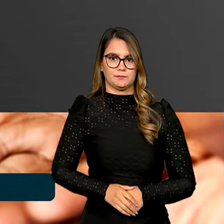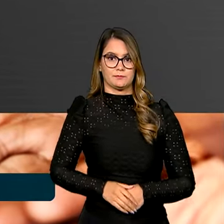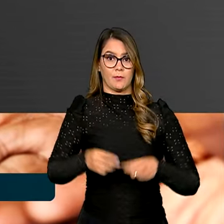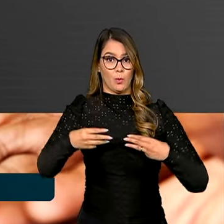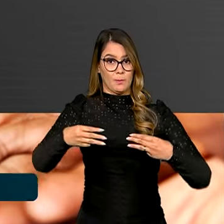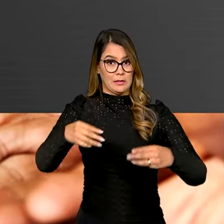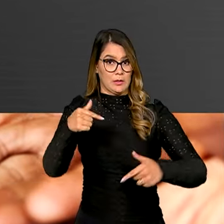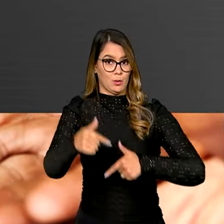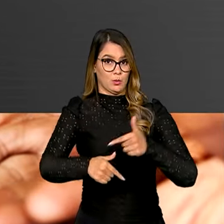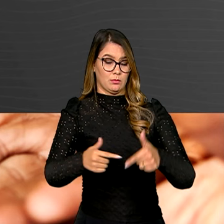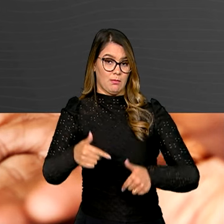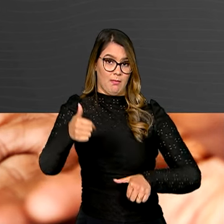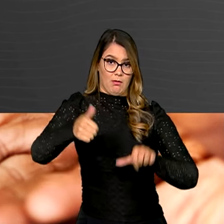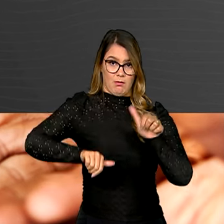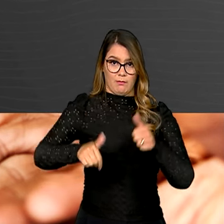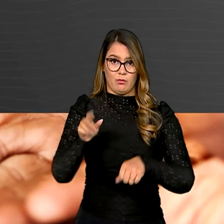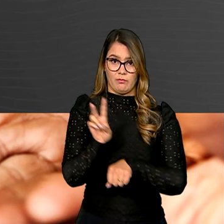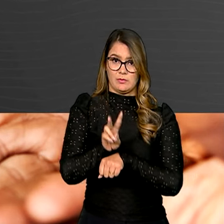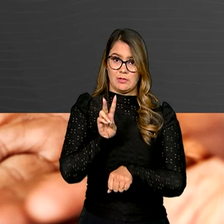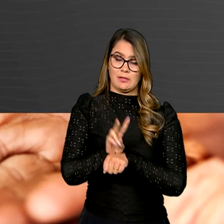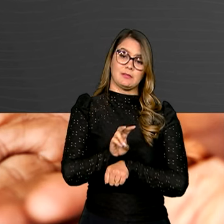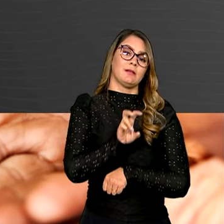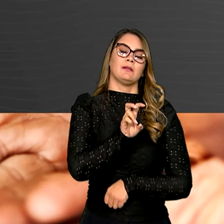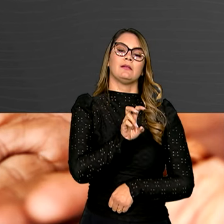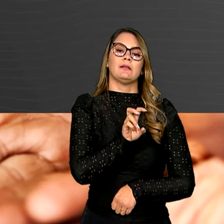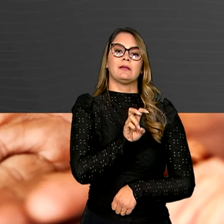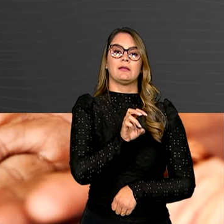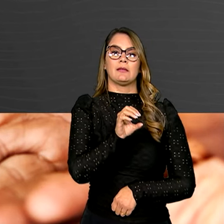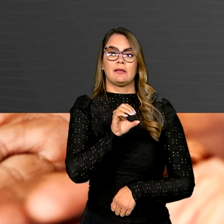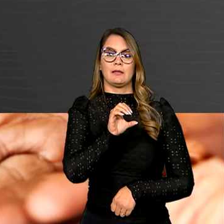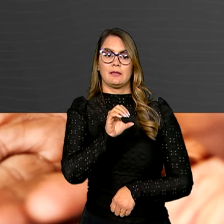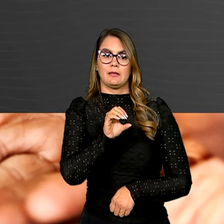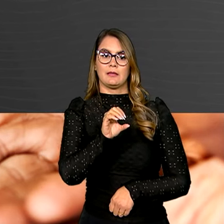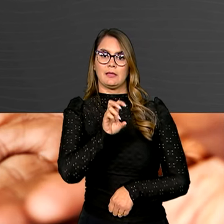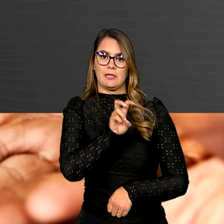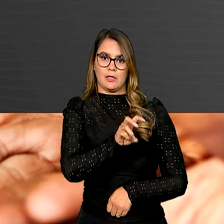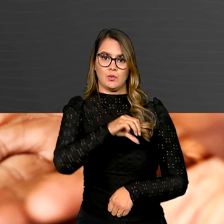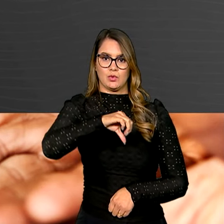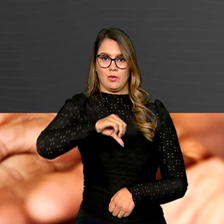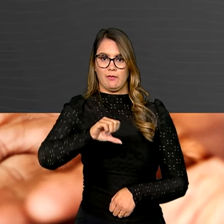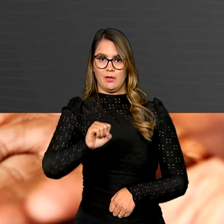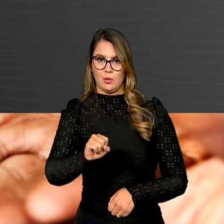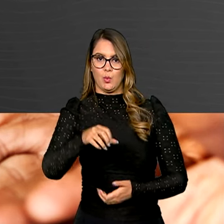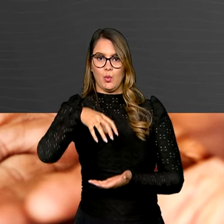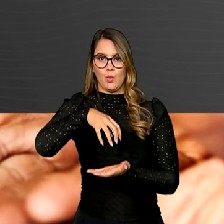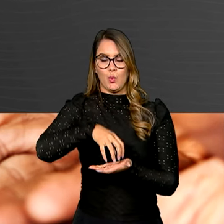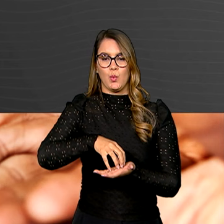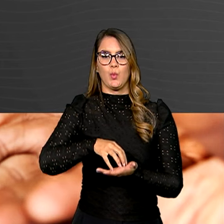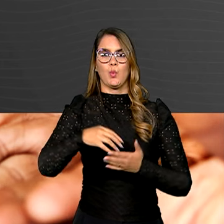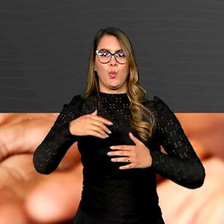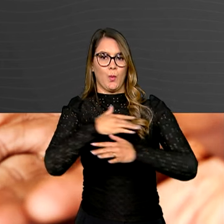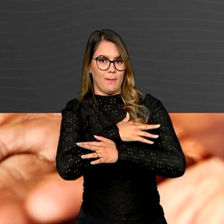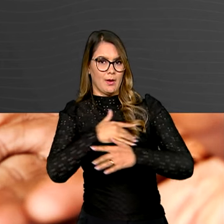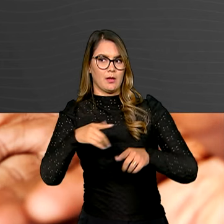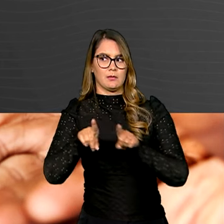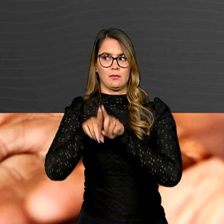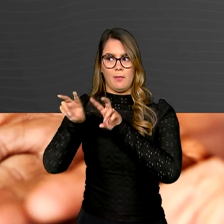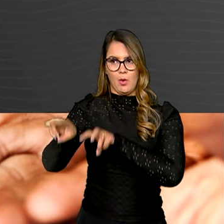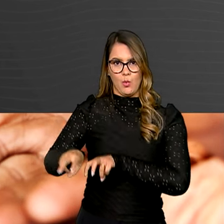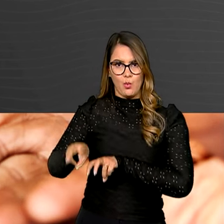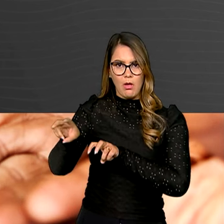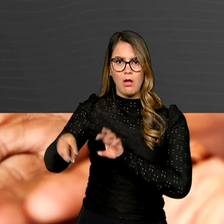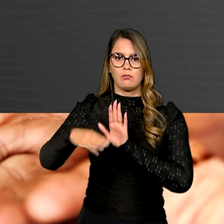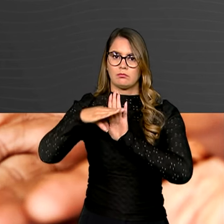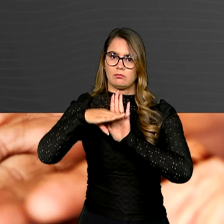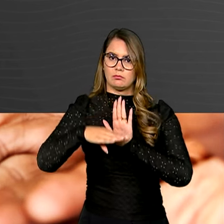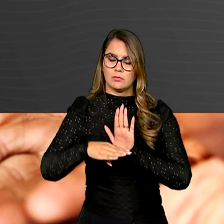Ministério do Trabalho, foram fiscalizados 598 estabelecimentos urbanos e rurais, medidas